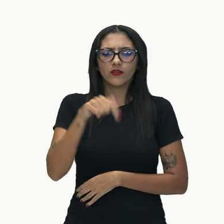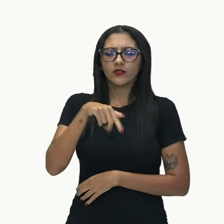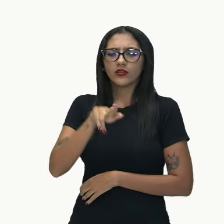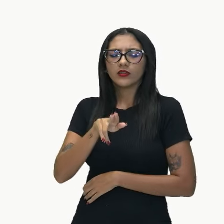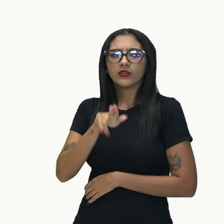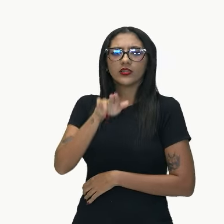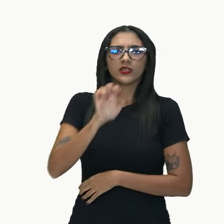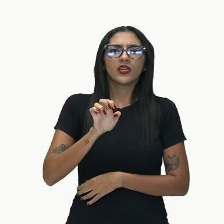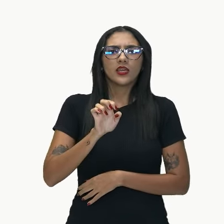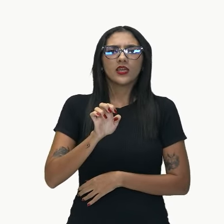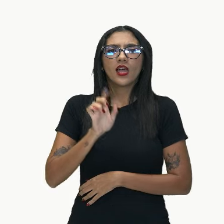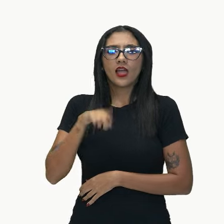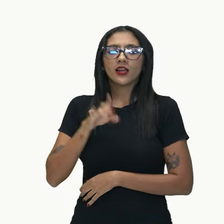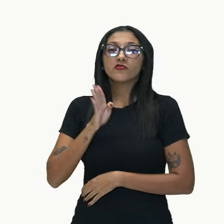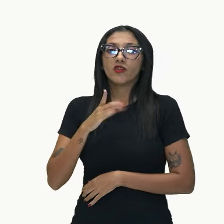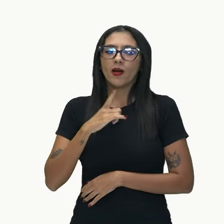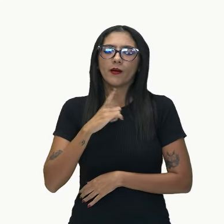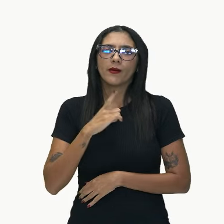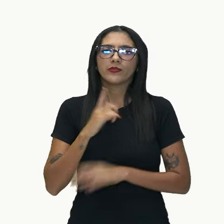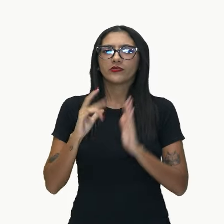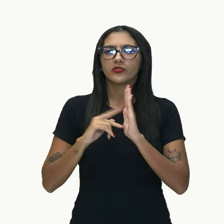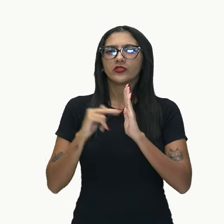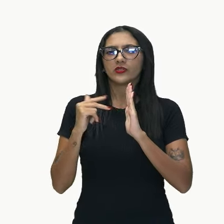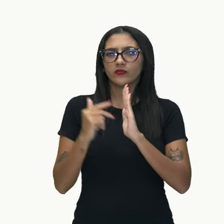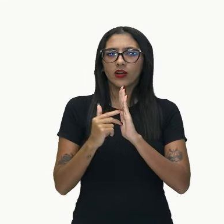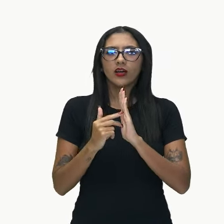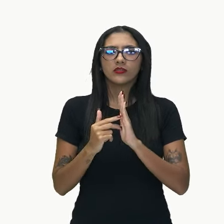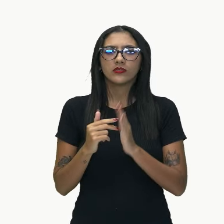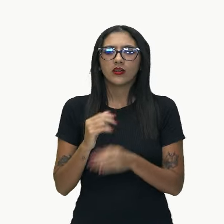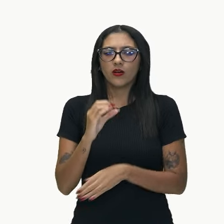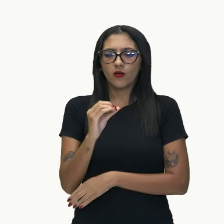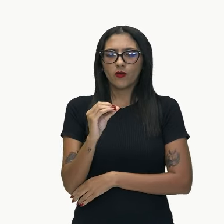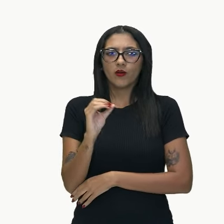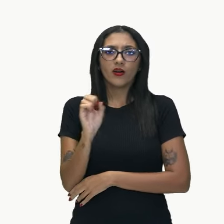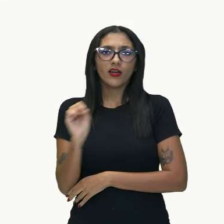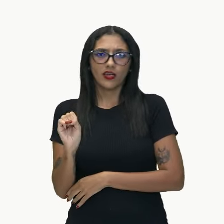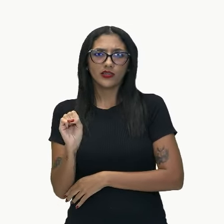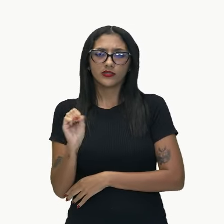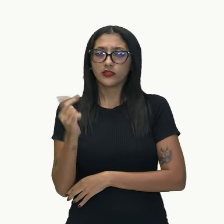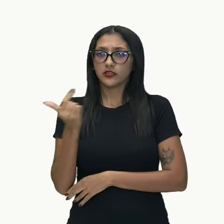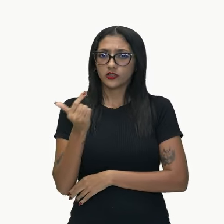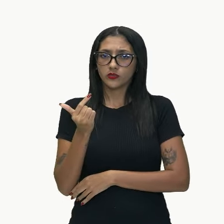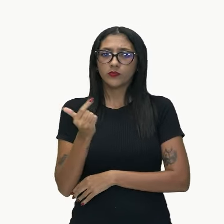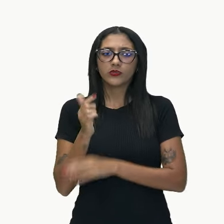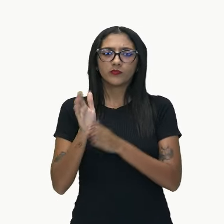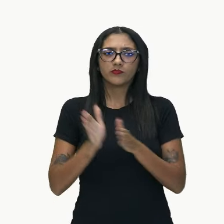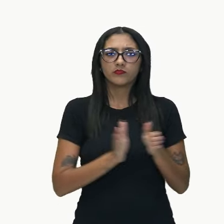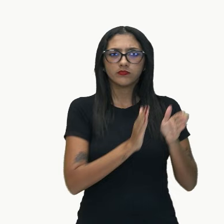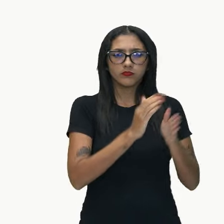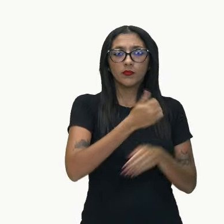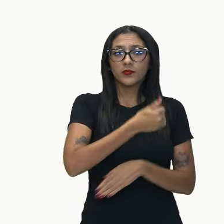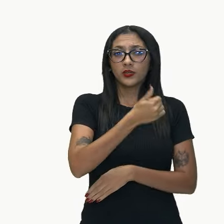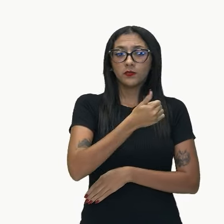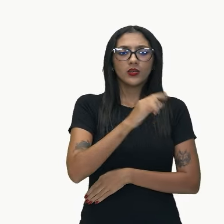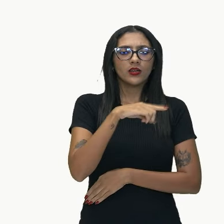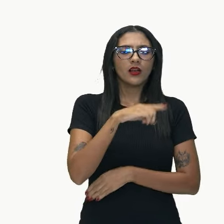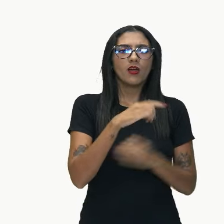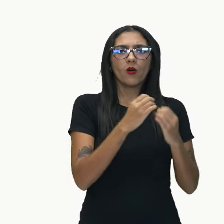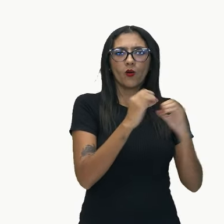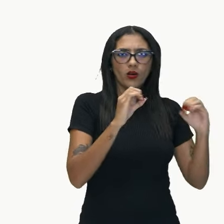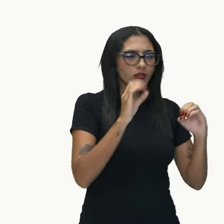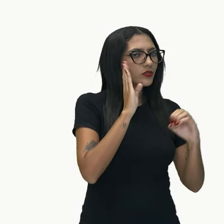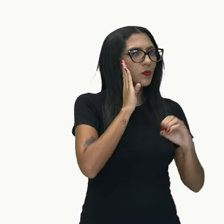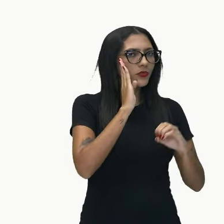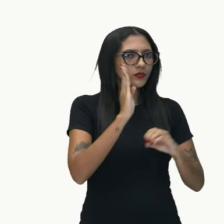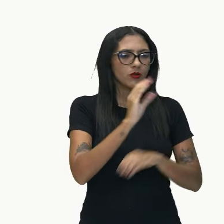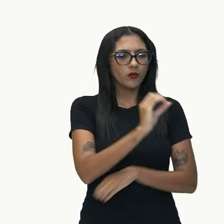subordinada, subordinada, e a outra oração é a minha oração principal, ok? Aí agora eu